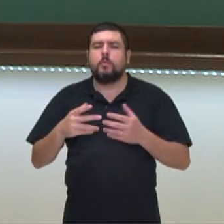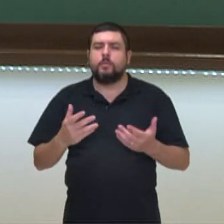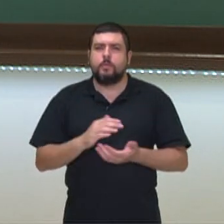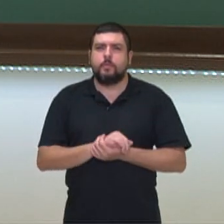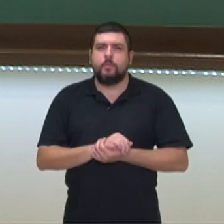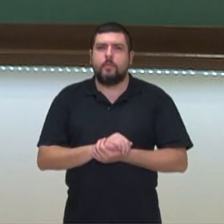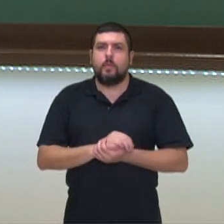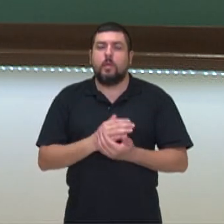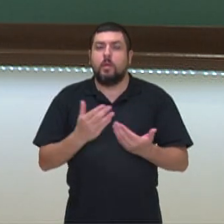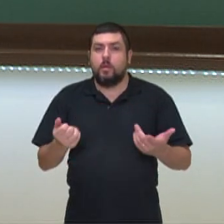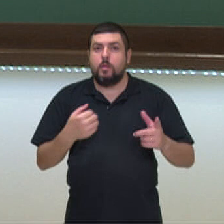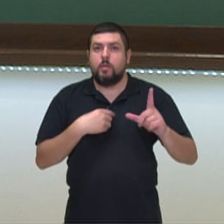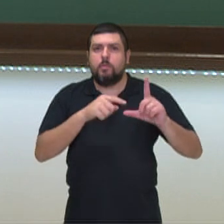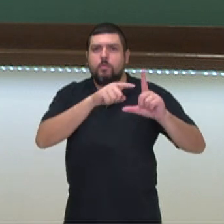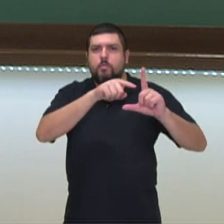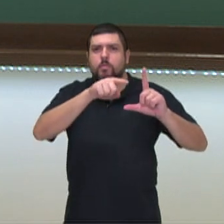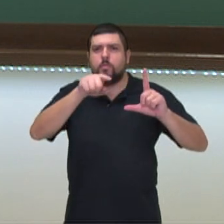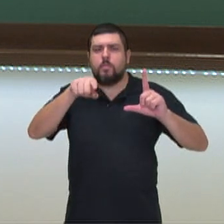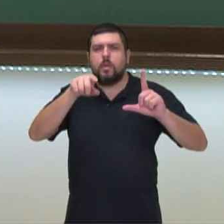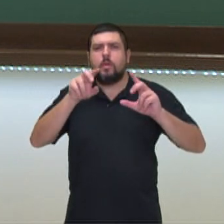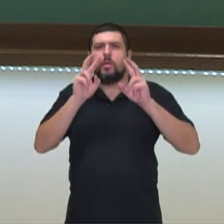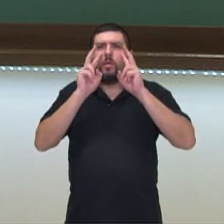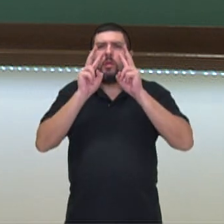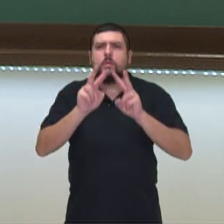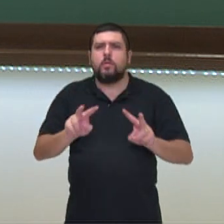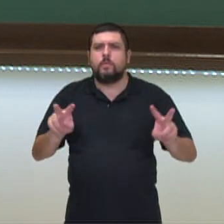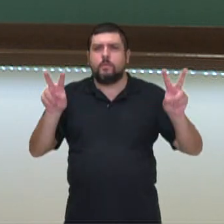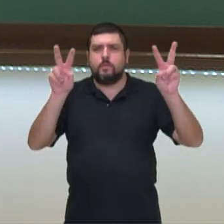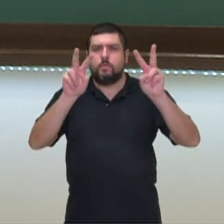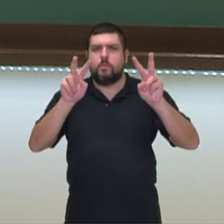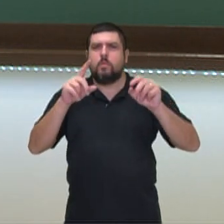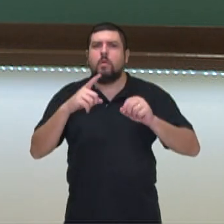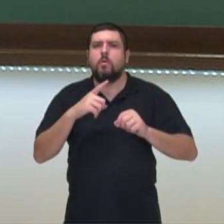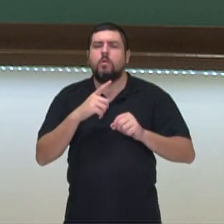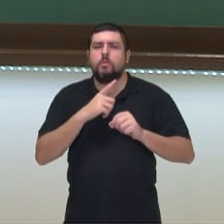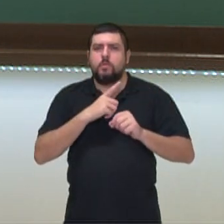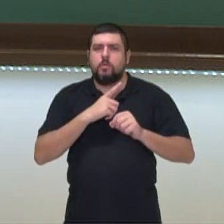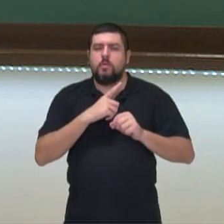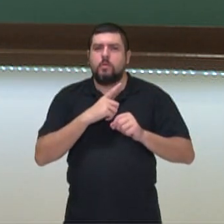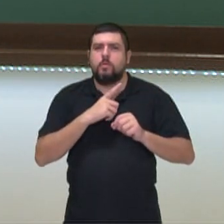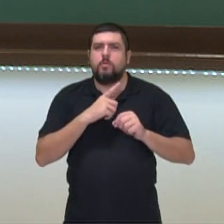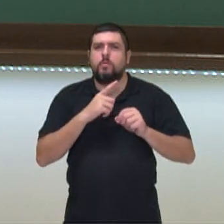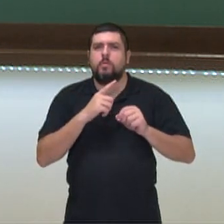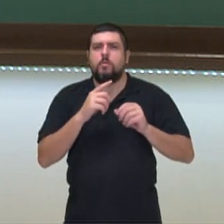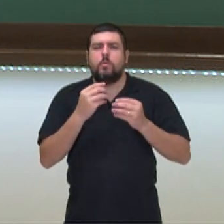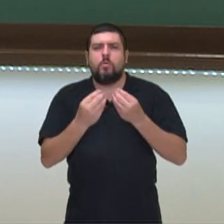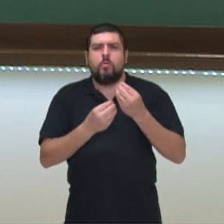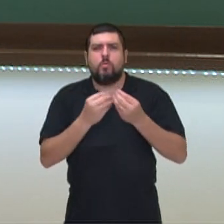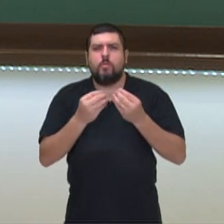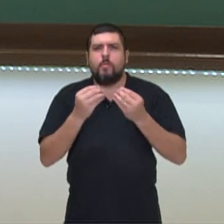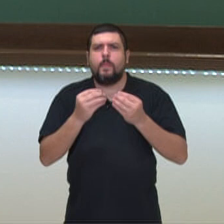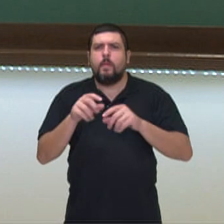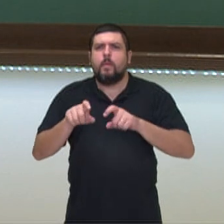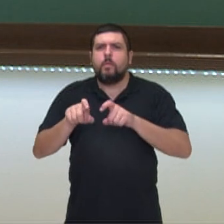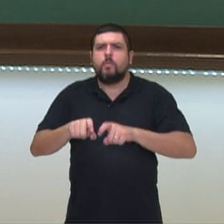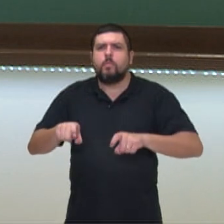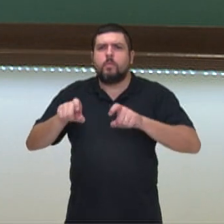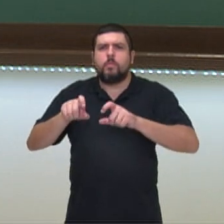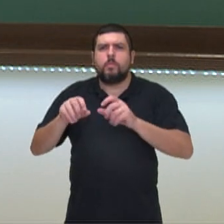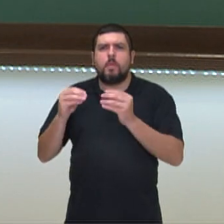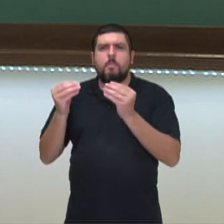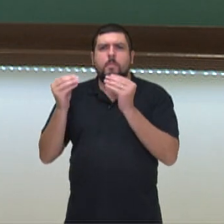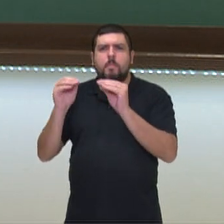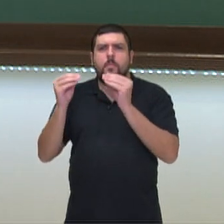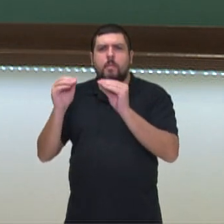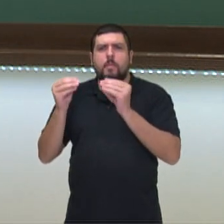ele é muito visual e hoje existem muitas ferramentas que constroem esses gráficos e você vai só alimentando, né?